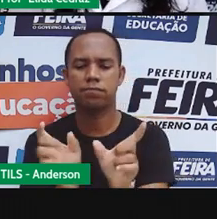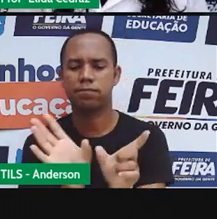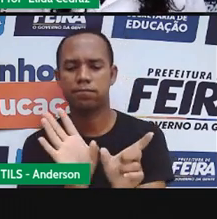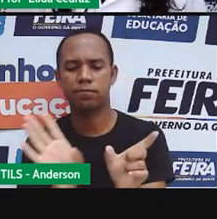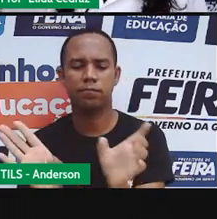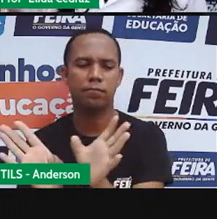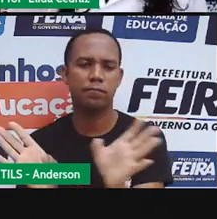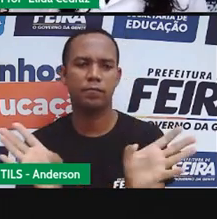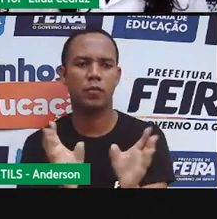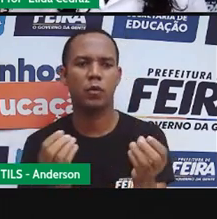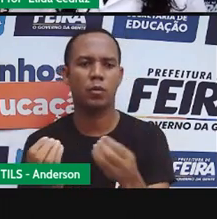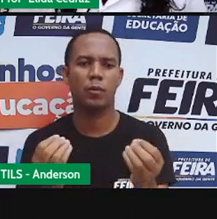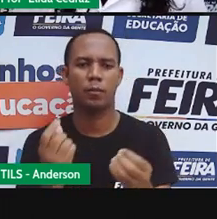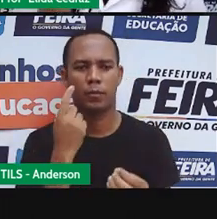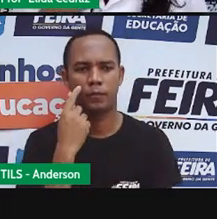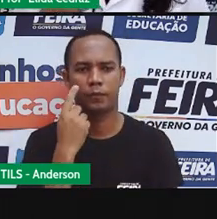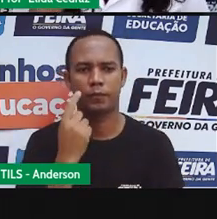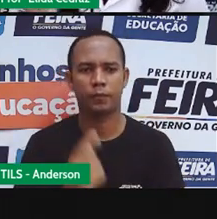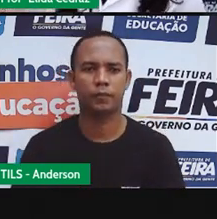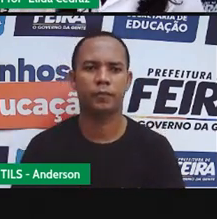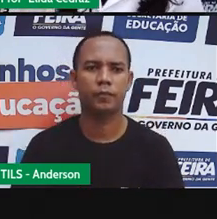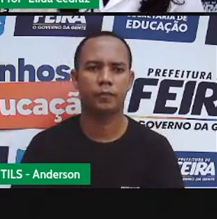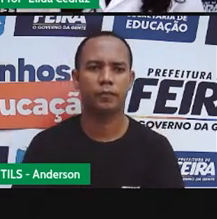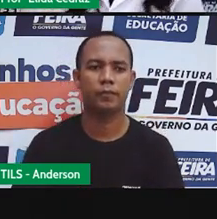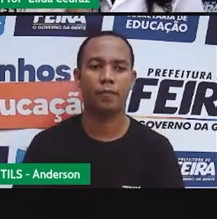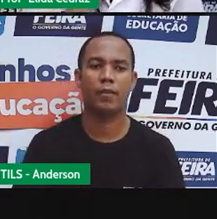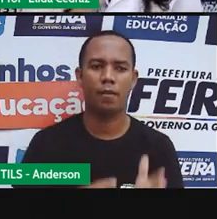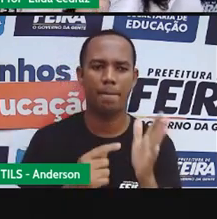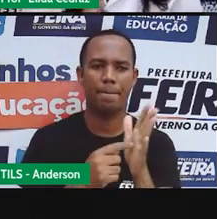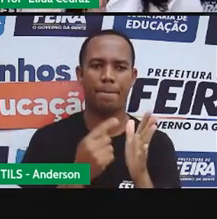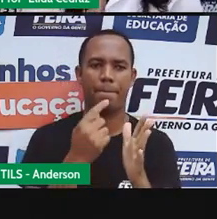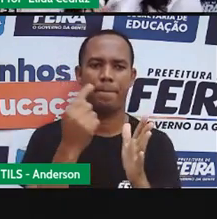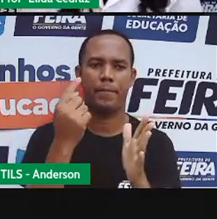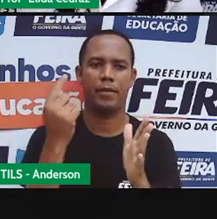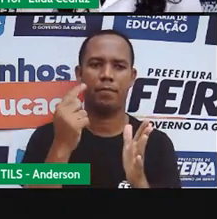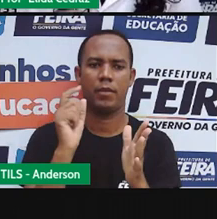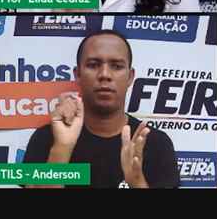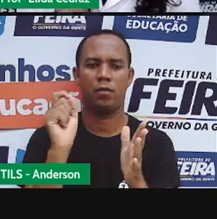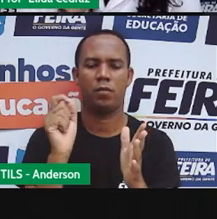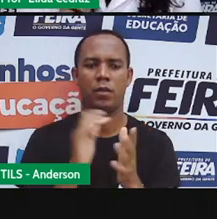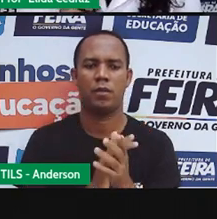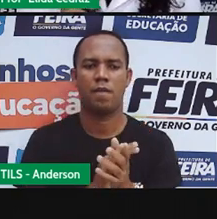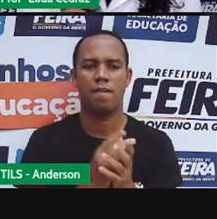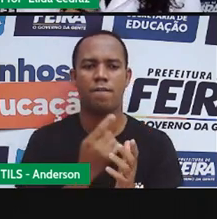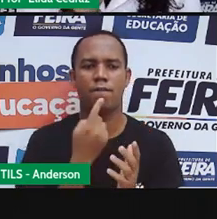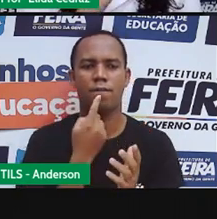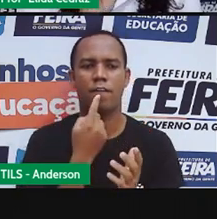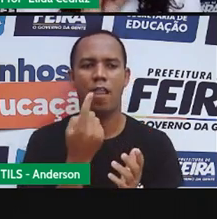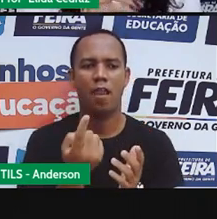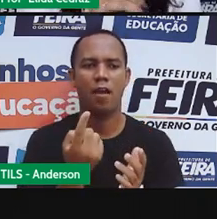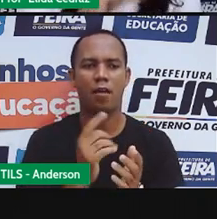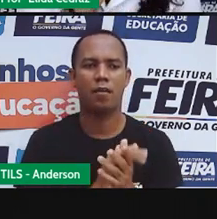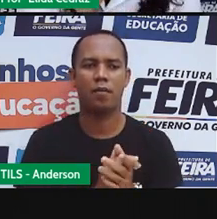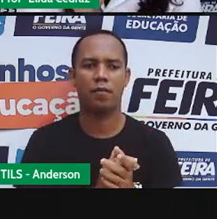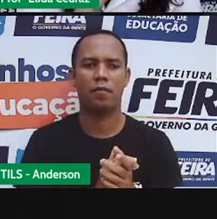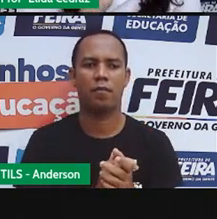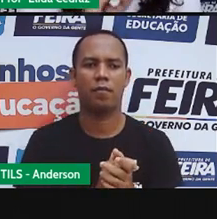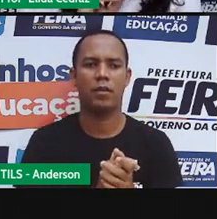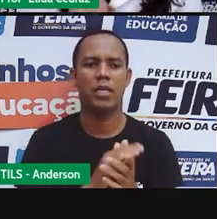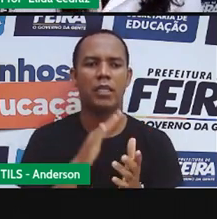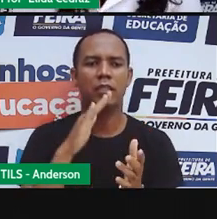herança africana utilizadas no dia a dia e vamos separá-las. Mas primeiro vamos ter que falar ela